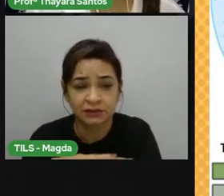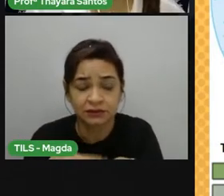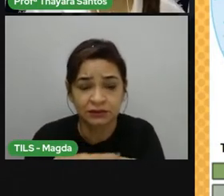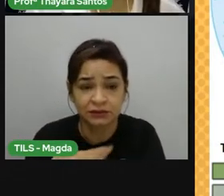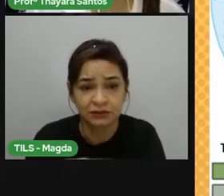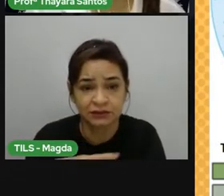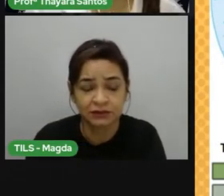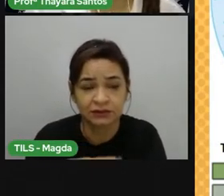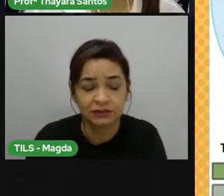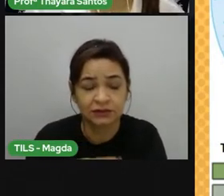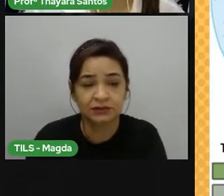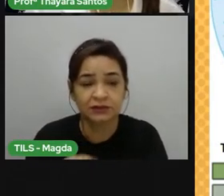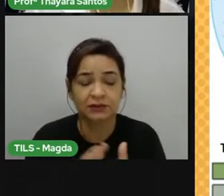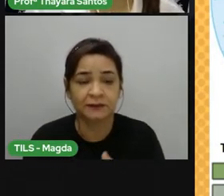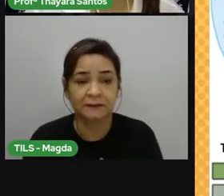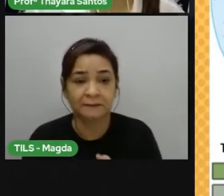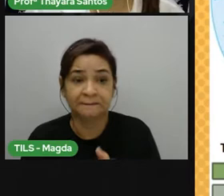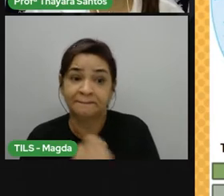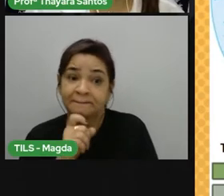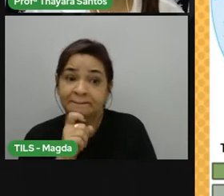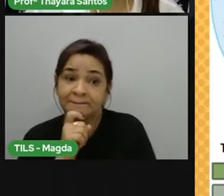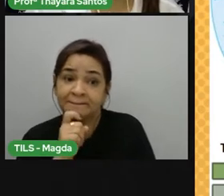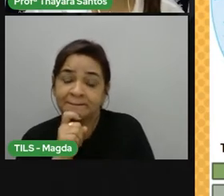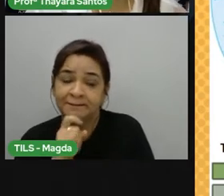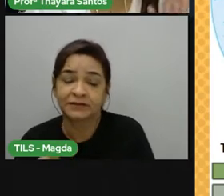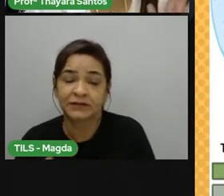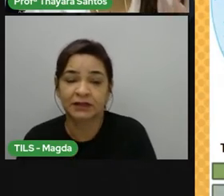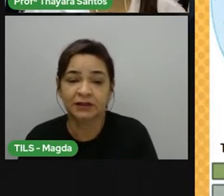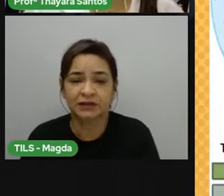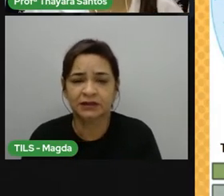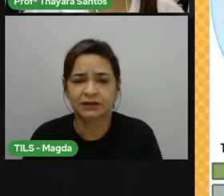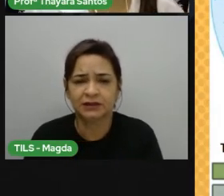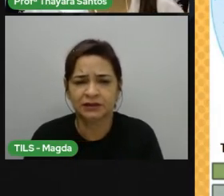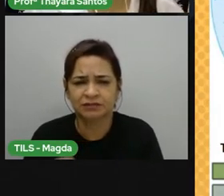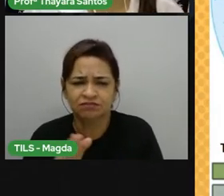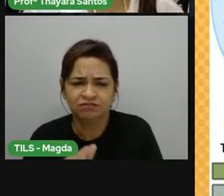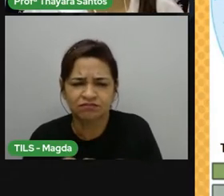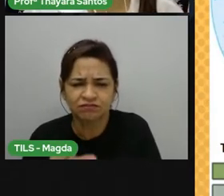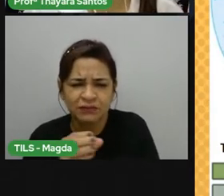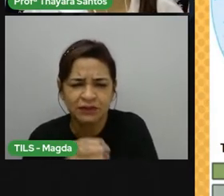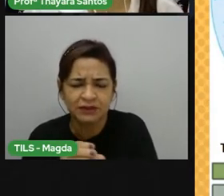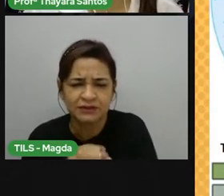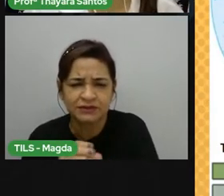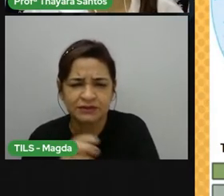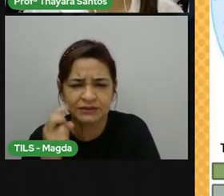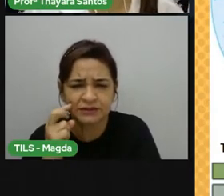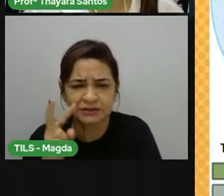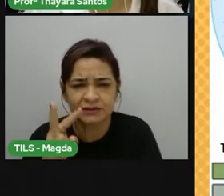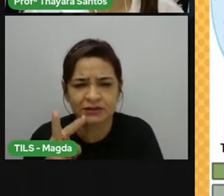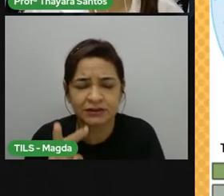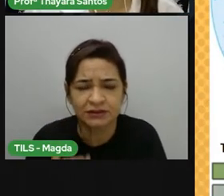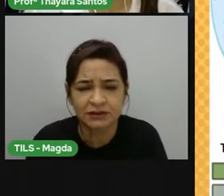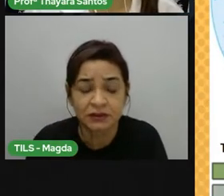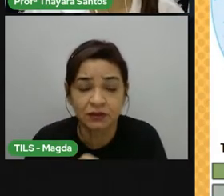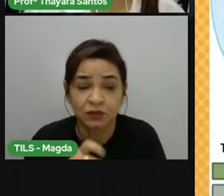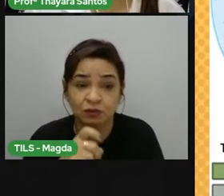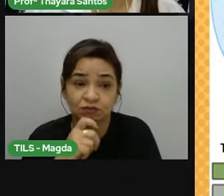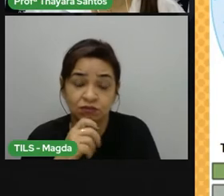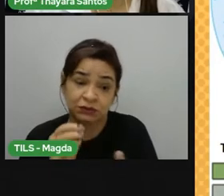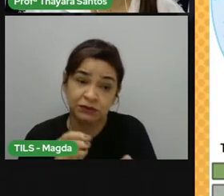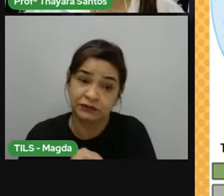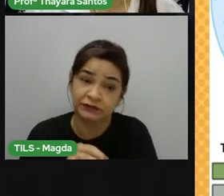que é tropical úmido. A gente vê também essa parte meio cinza aqui, que é tropical úmido e seco.